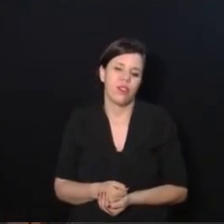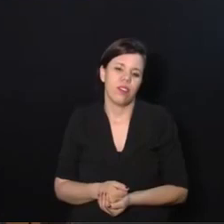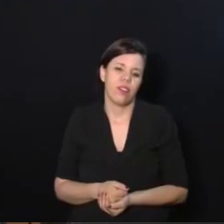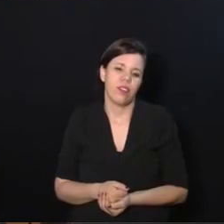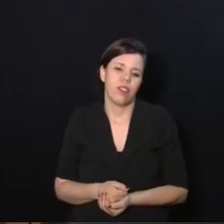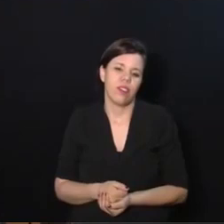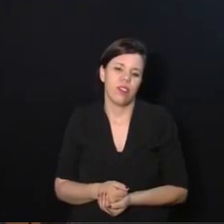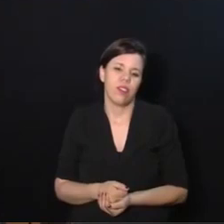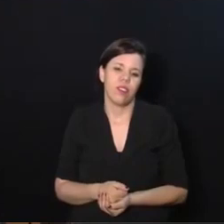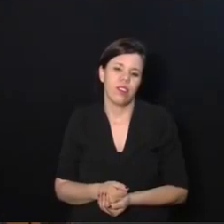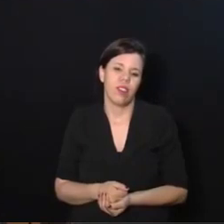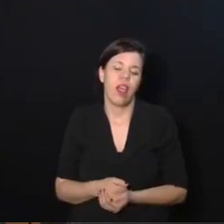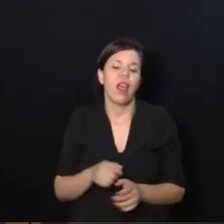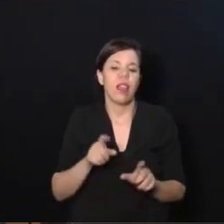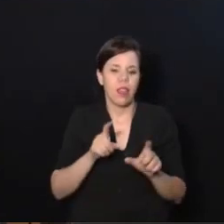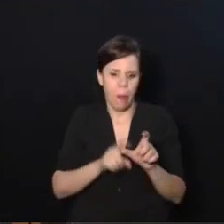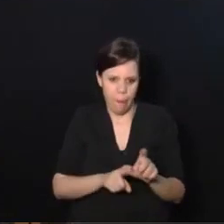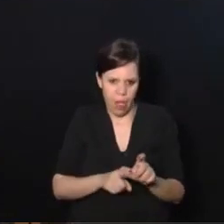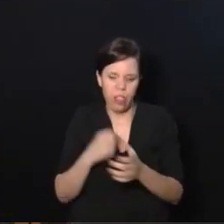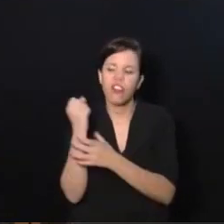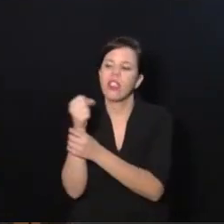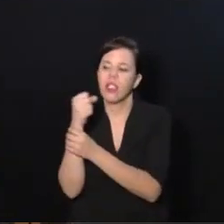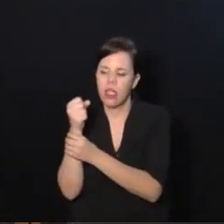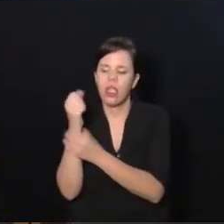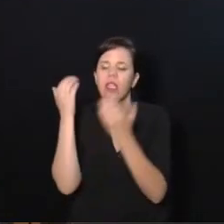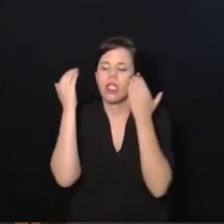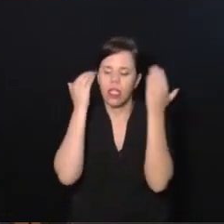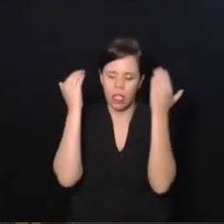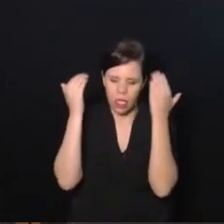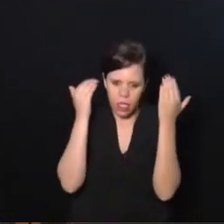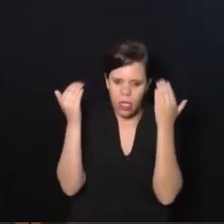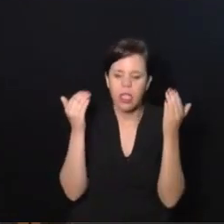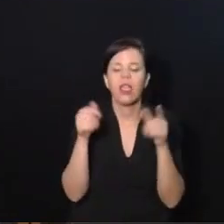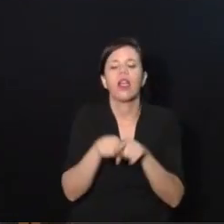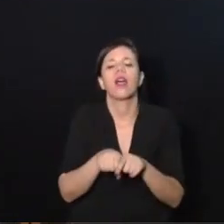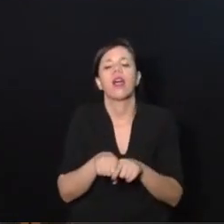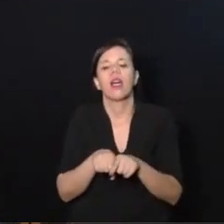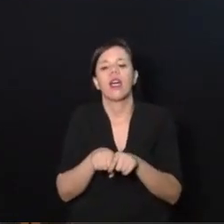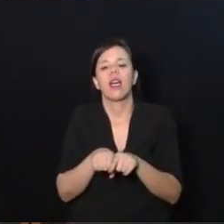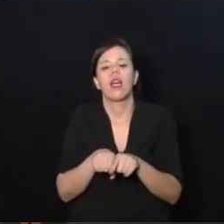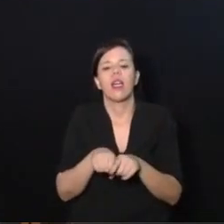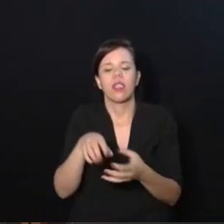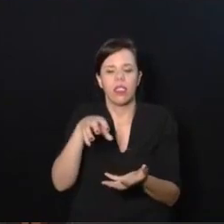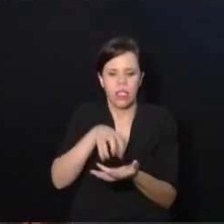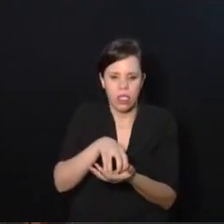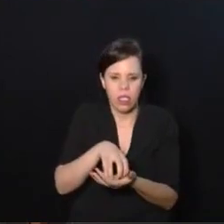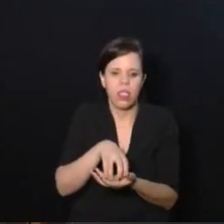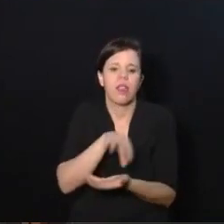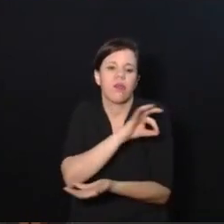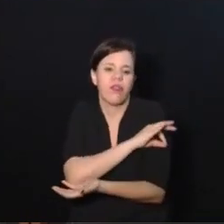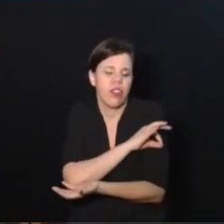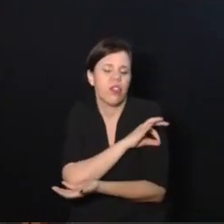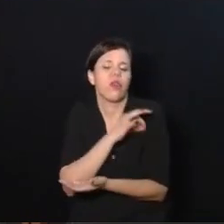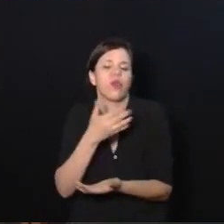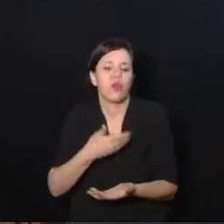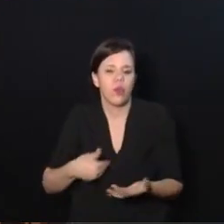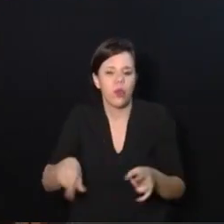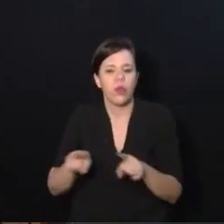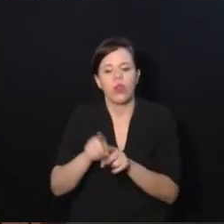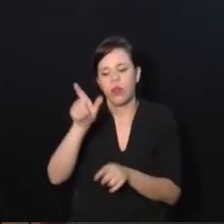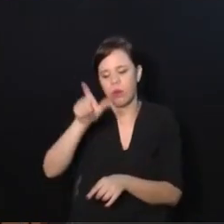é assim, parte depende do terapeuta, parte da família, parte do poder público e parte da própria pessoa também.